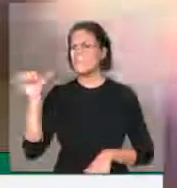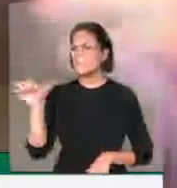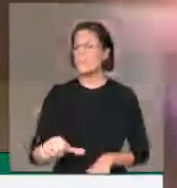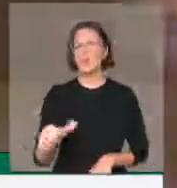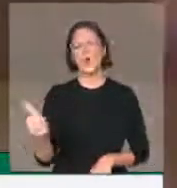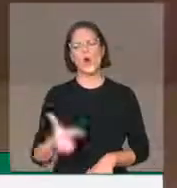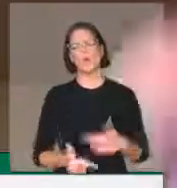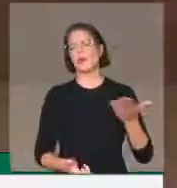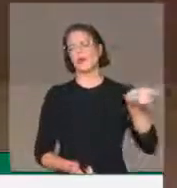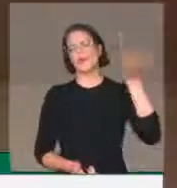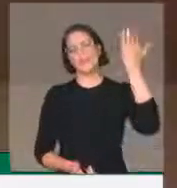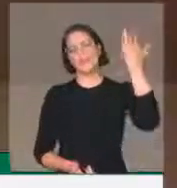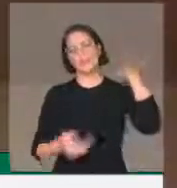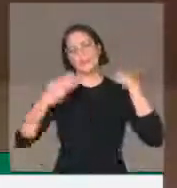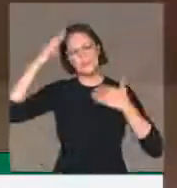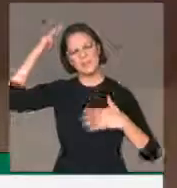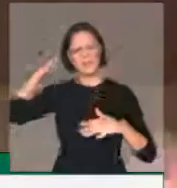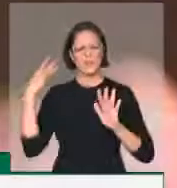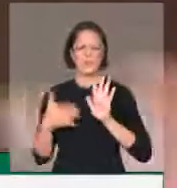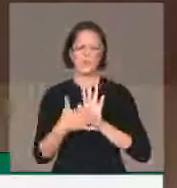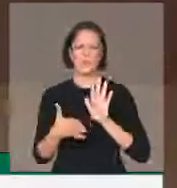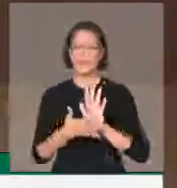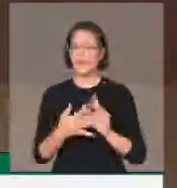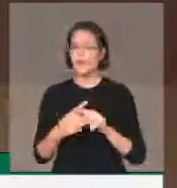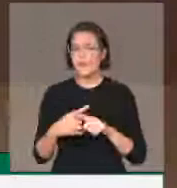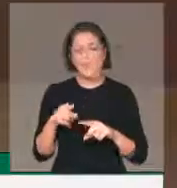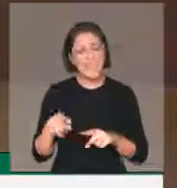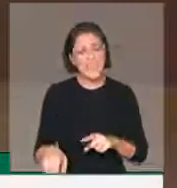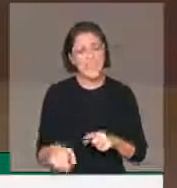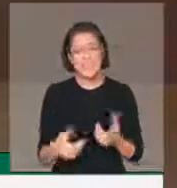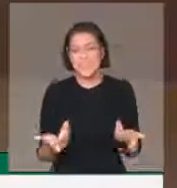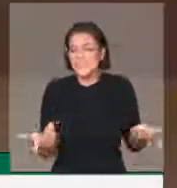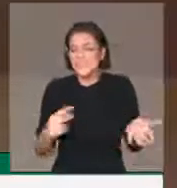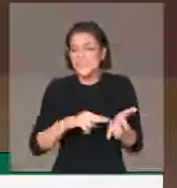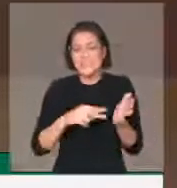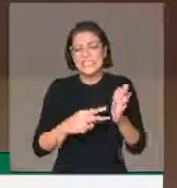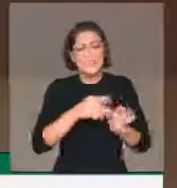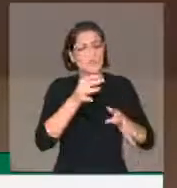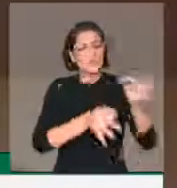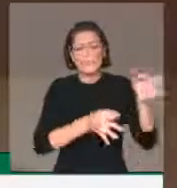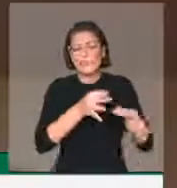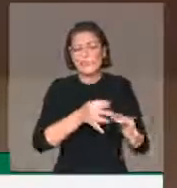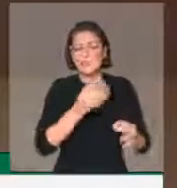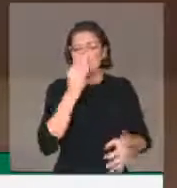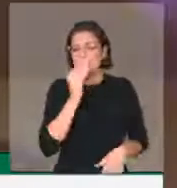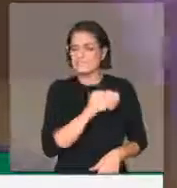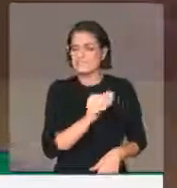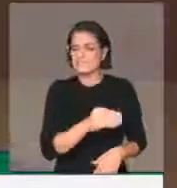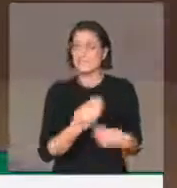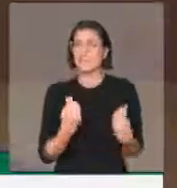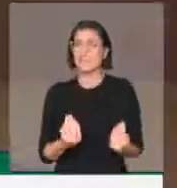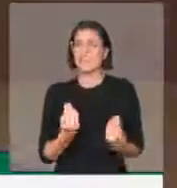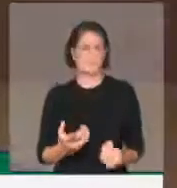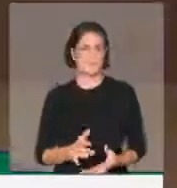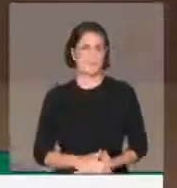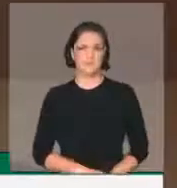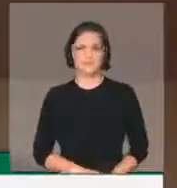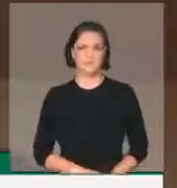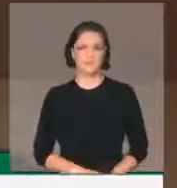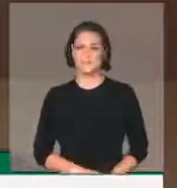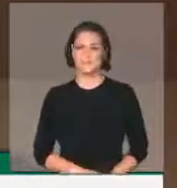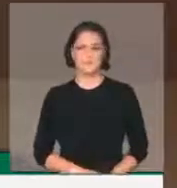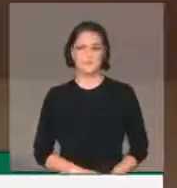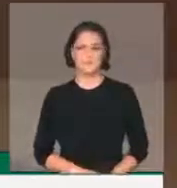é pior que a de Temer, porque isso é rasgar a lei e rasgar as decisões da justiça. Por isso, nós vamos votar contra o encerramento de